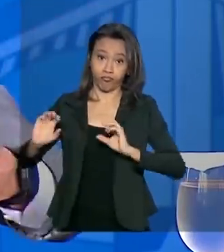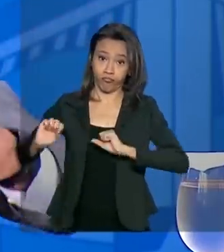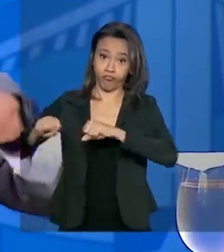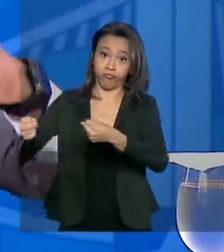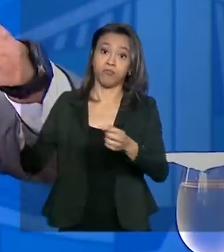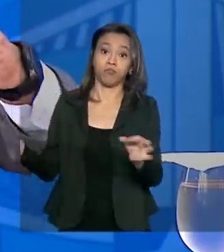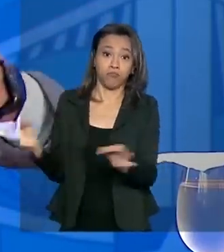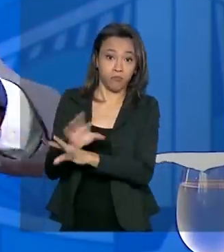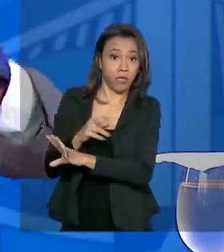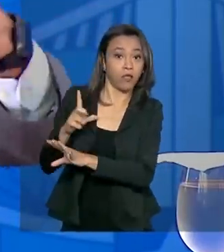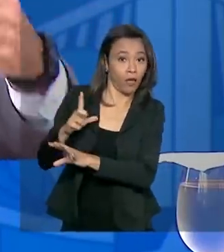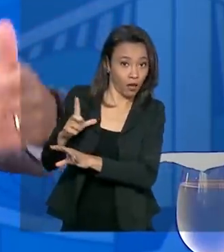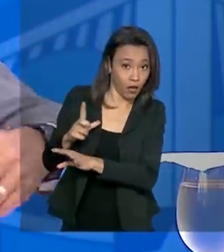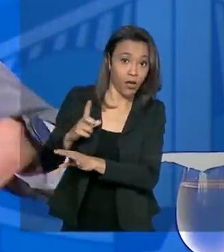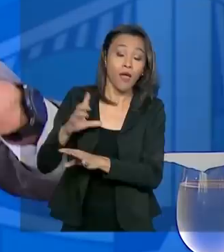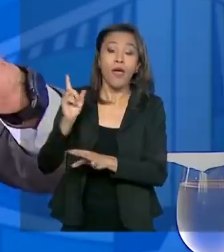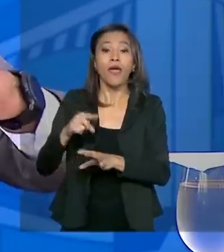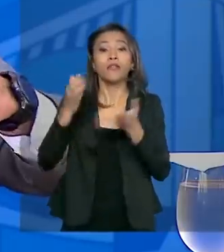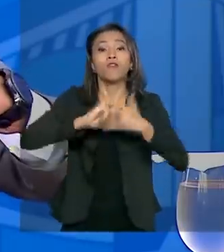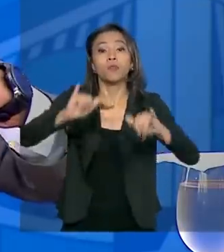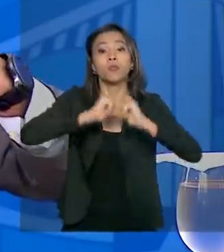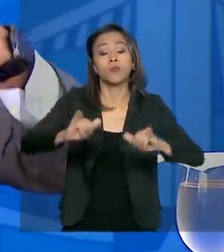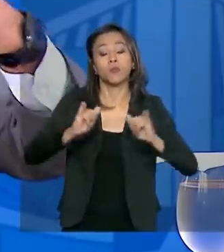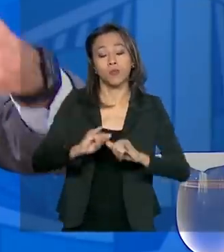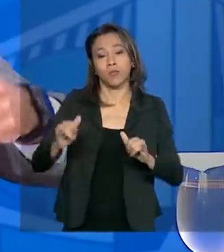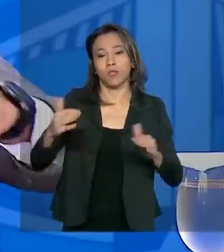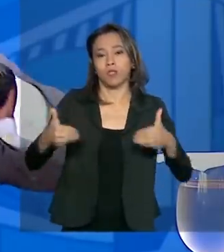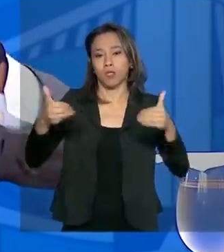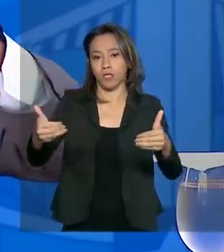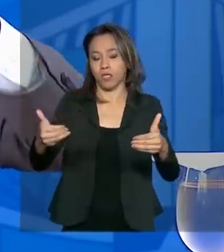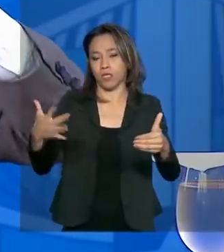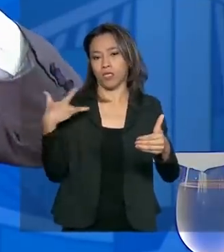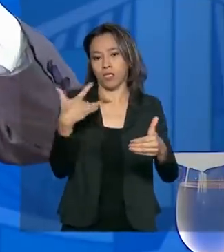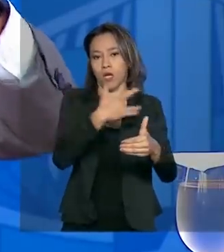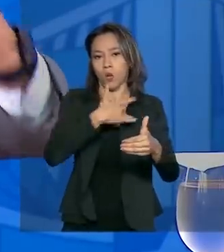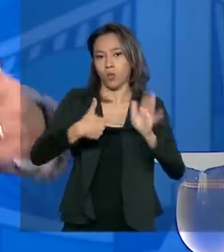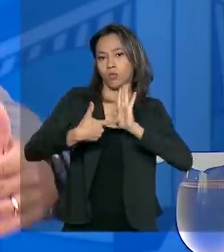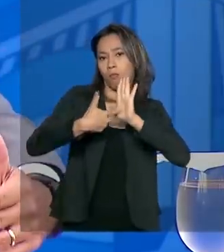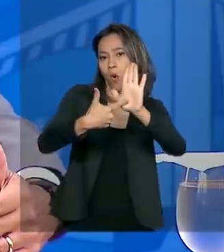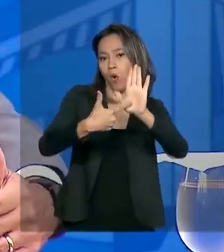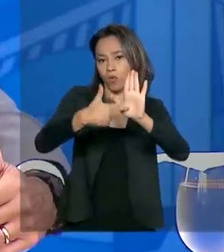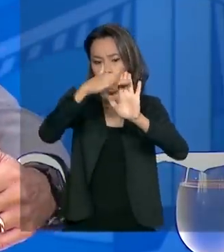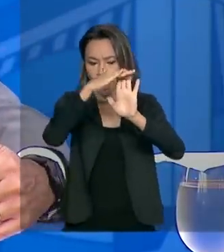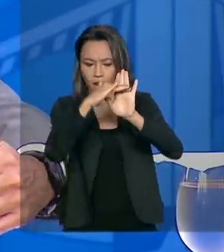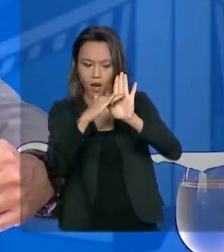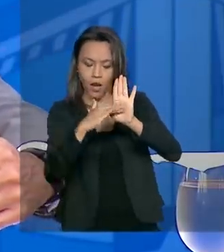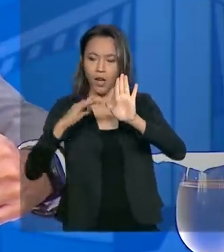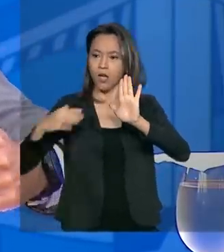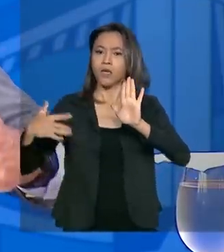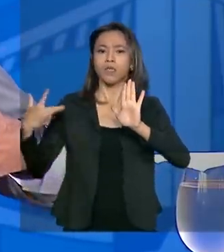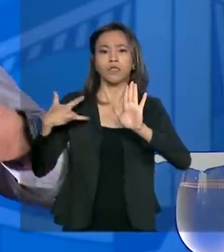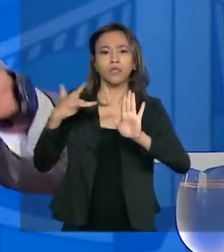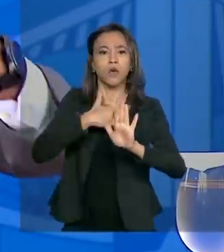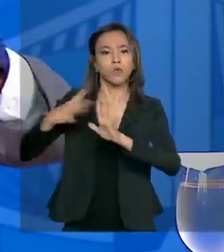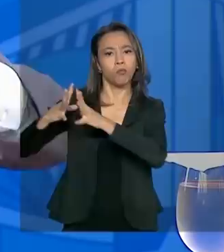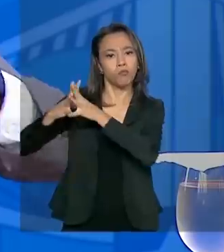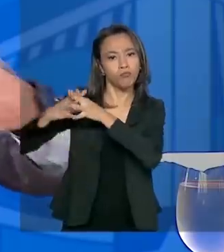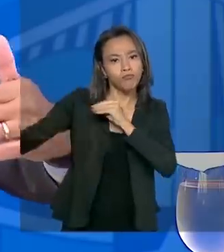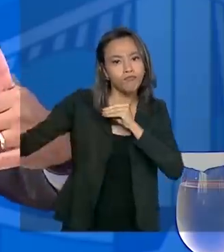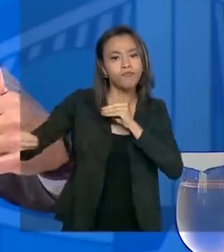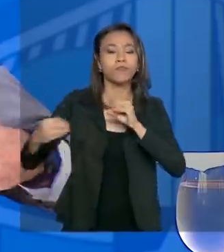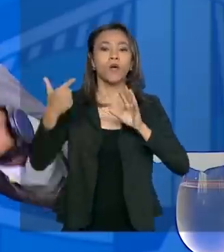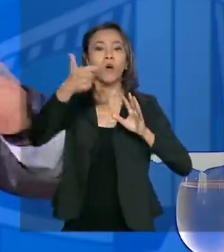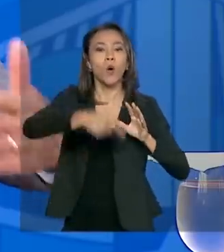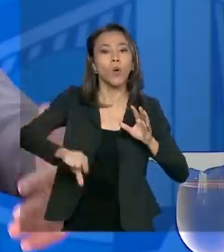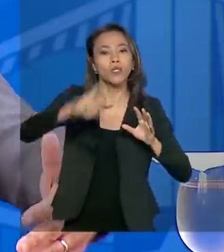estatísticas que o ministro da Saúde mostra, que tantos recuperados, tantos porcento vão ficar, vão ter a